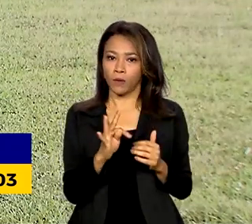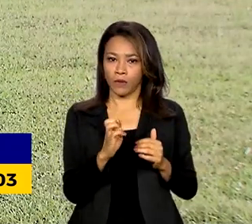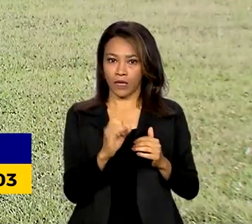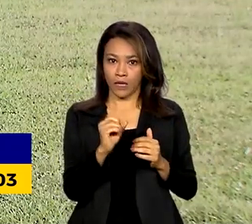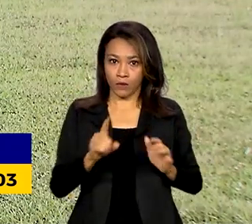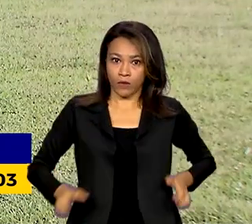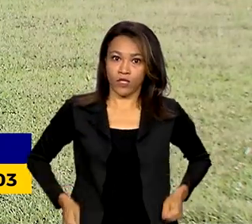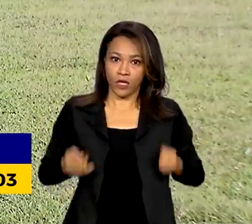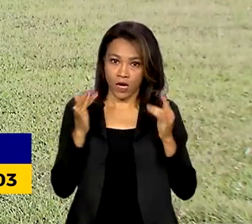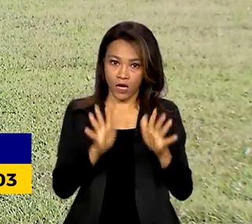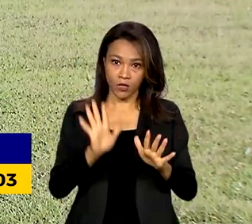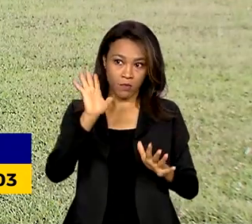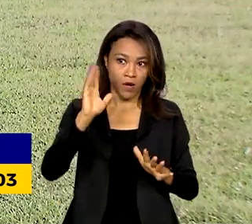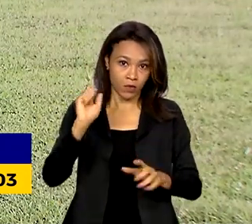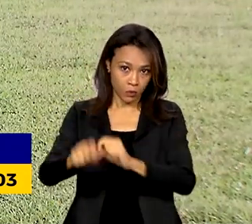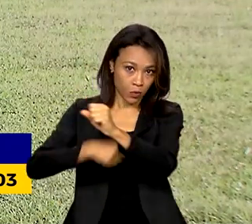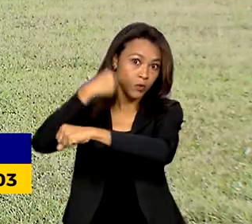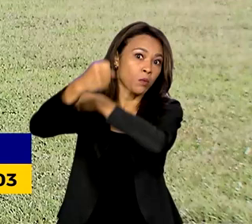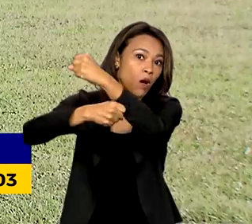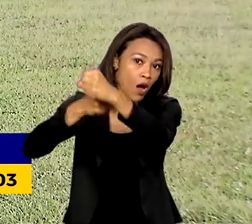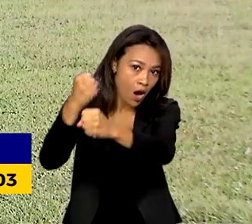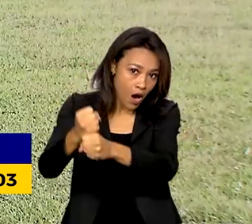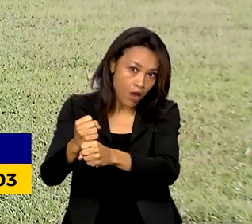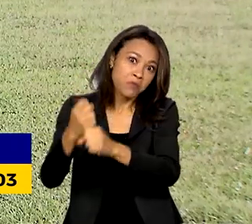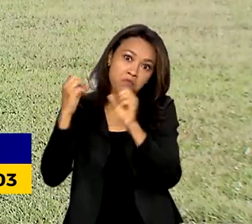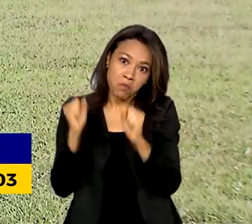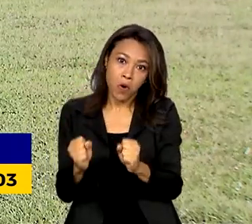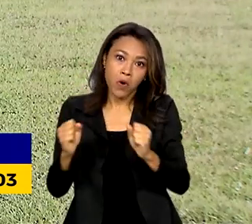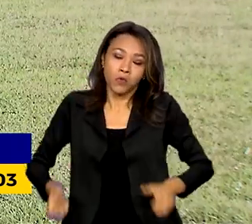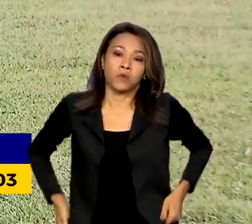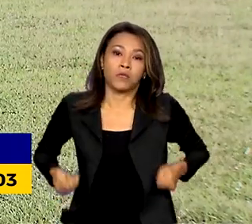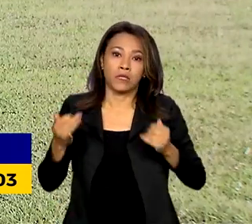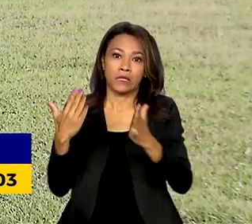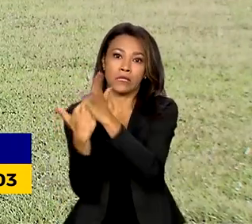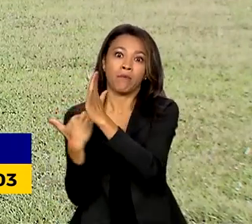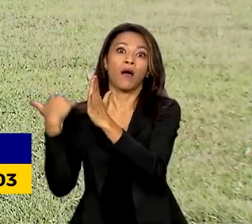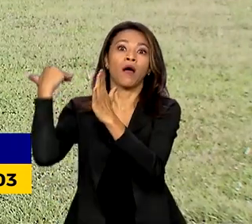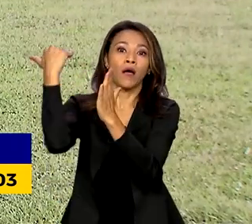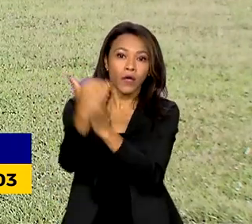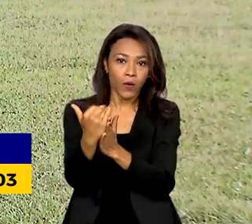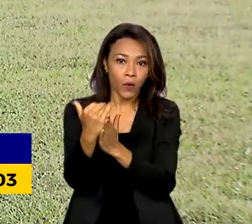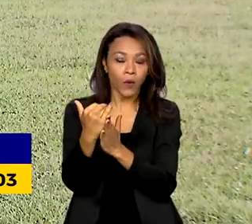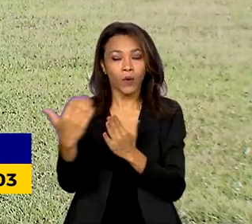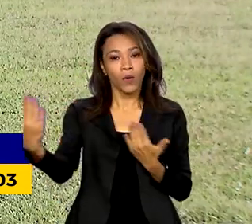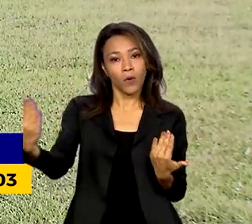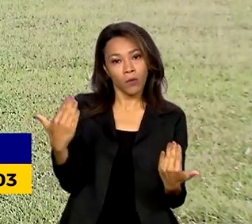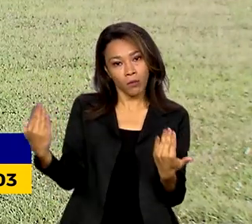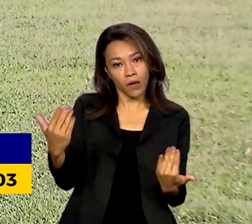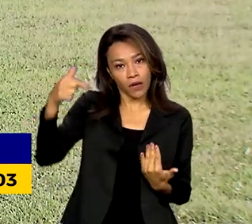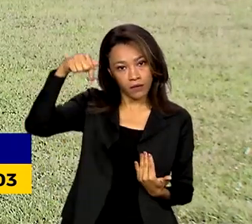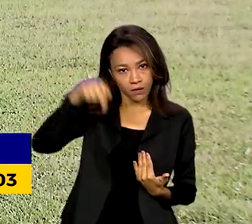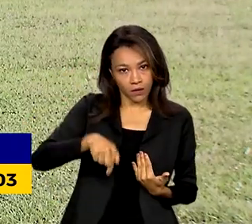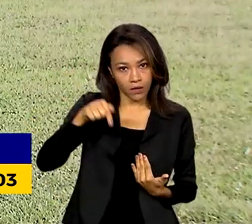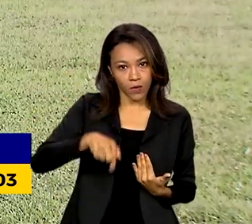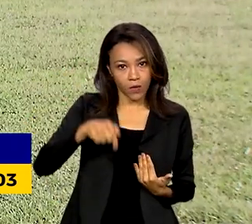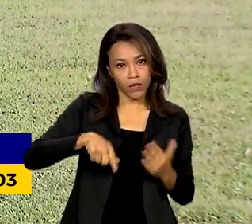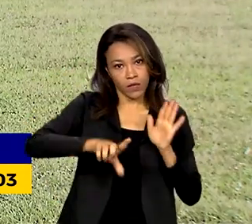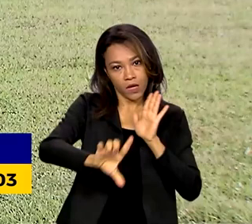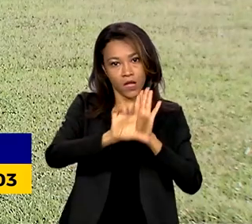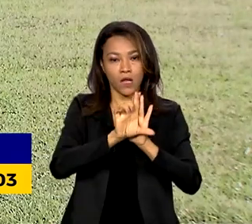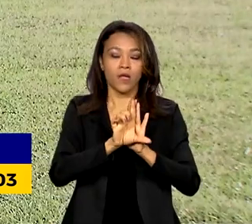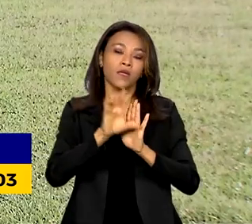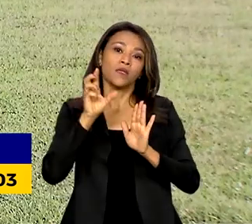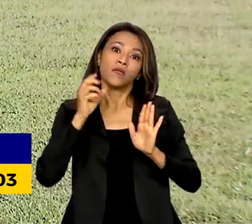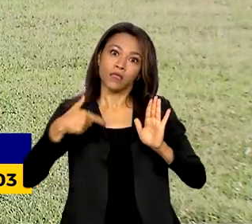despesas do ano que vem possam ser maiores do que as previstas na atual legislação, em caso de aprovação